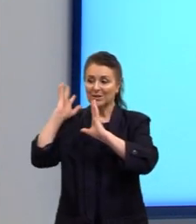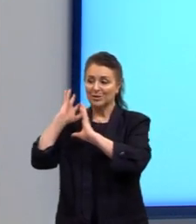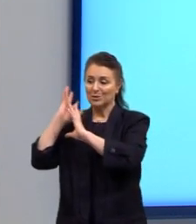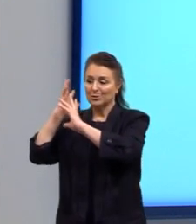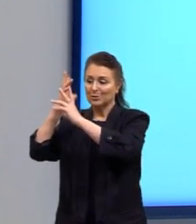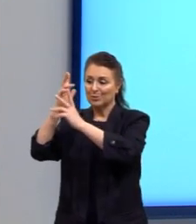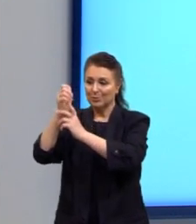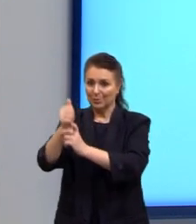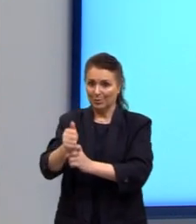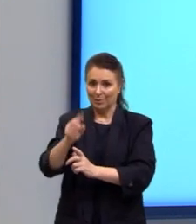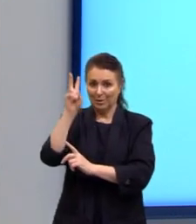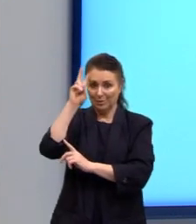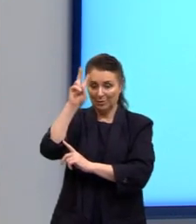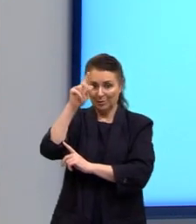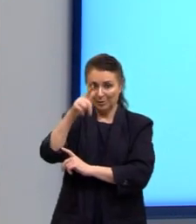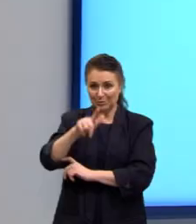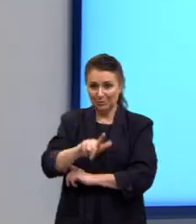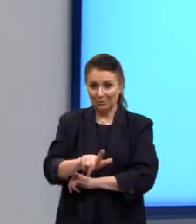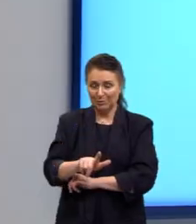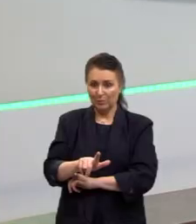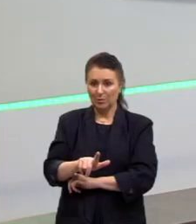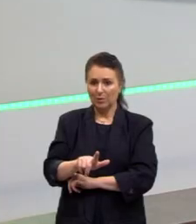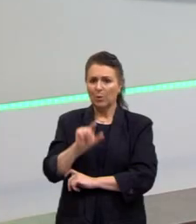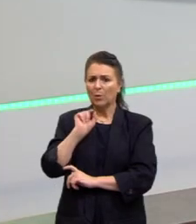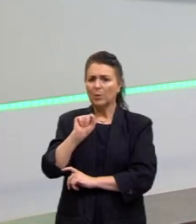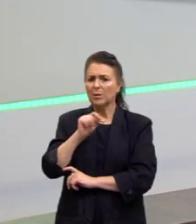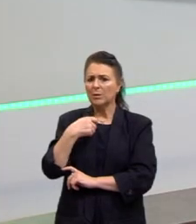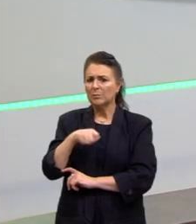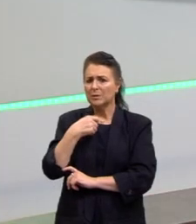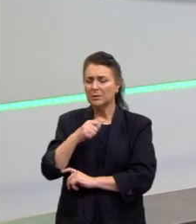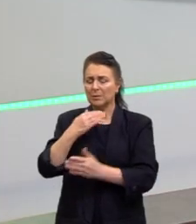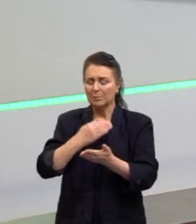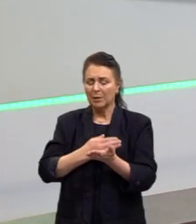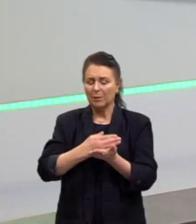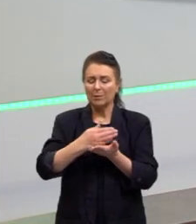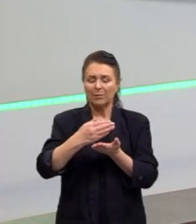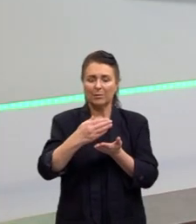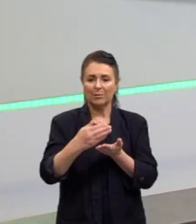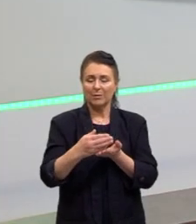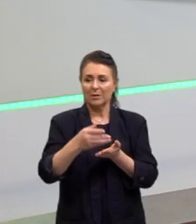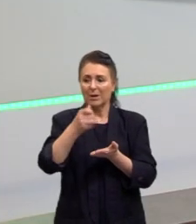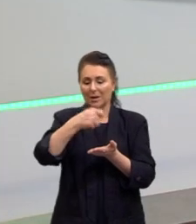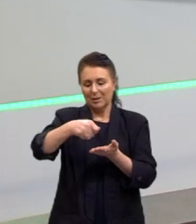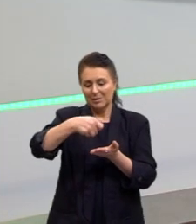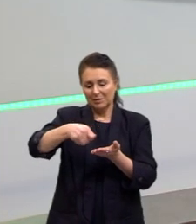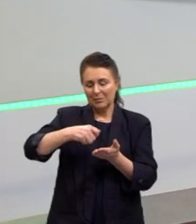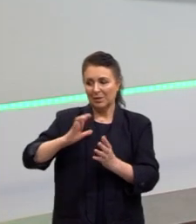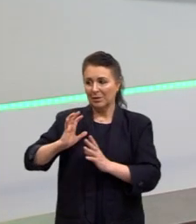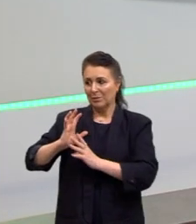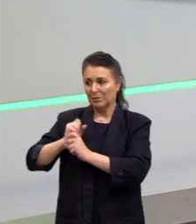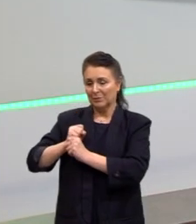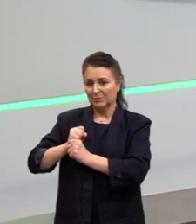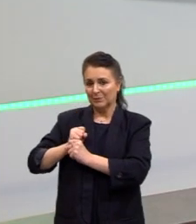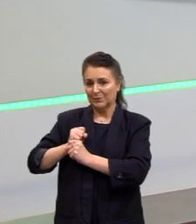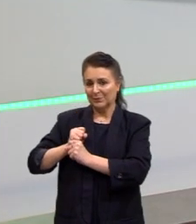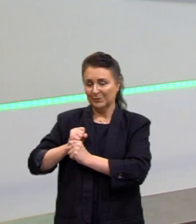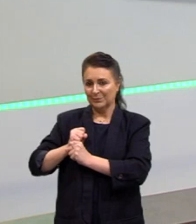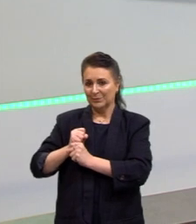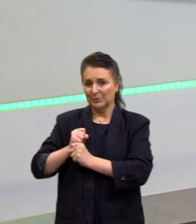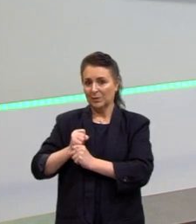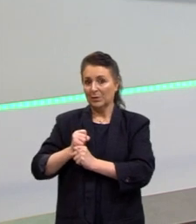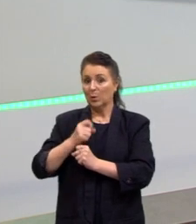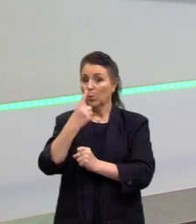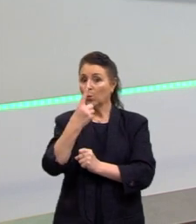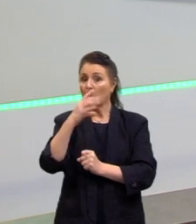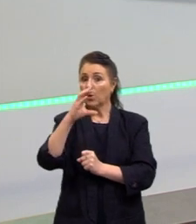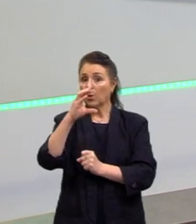Relembra. O que a gente precisa para começar a escrever essa conclusão? Então, um conector